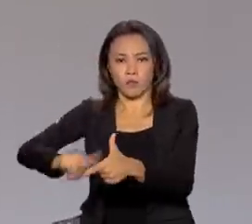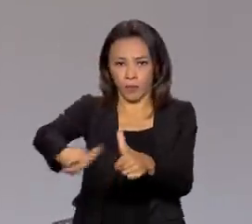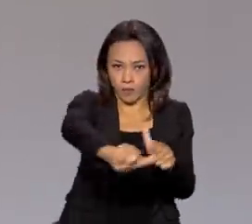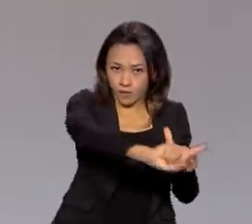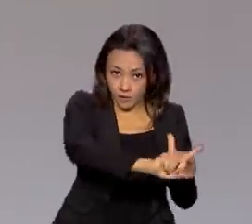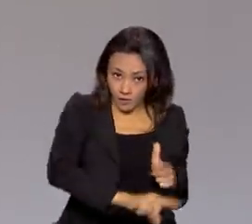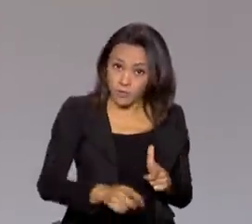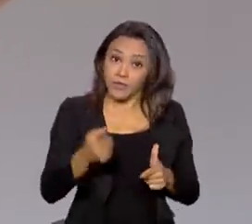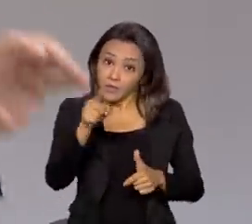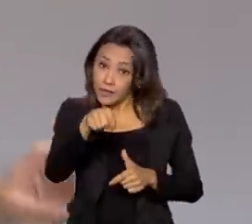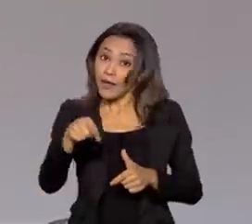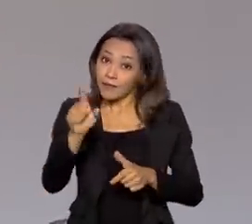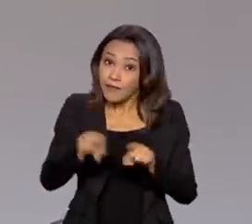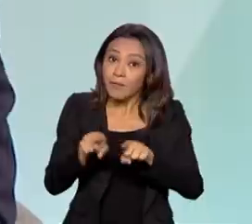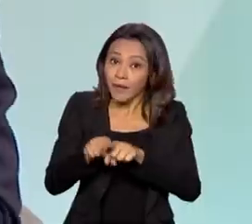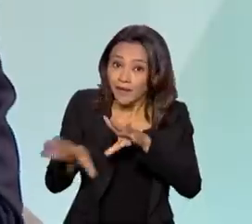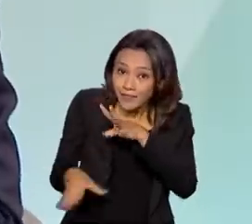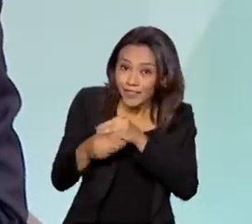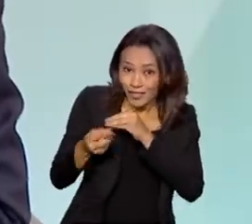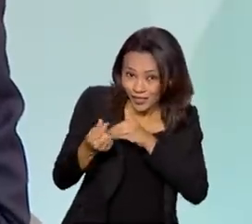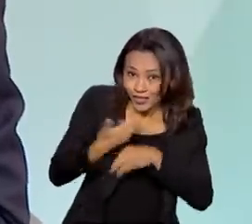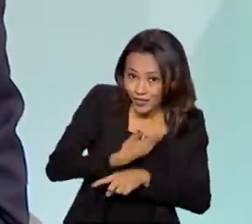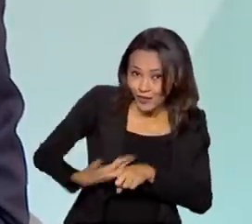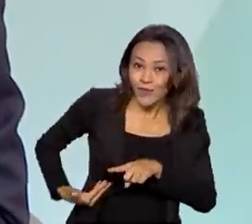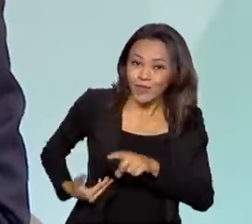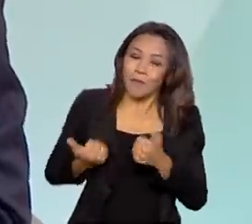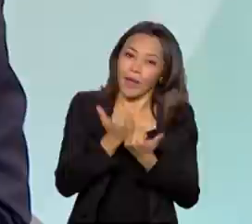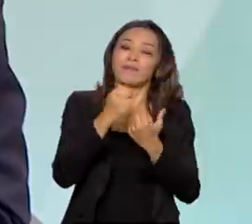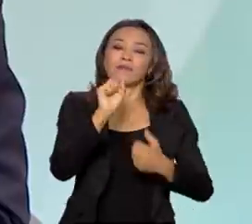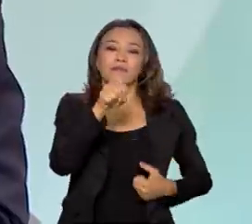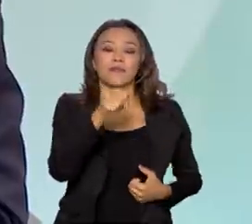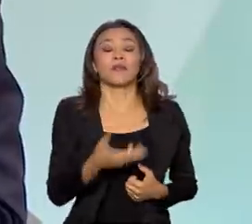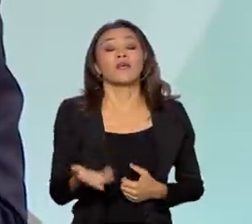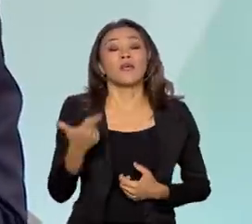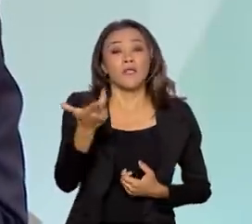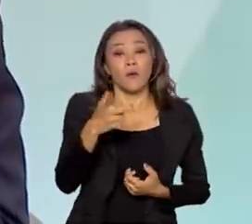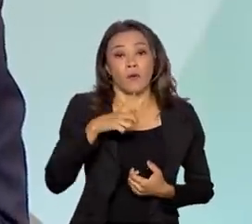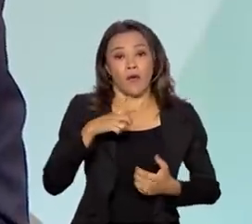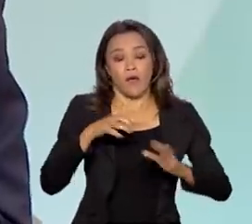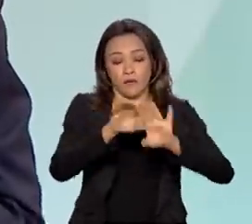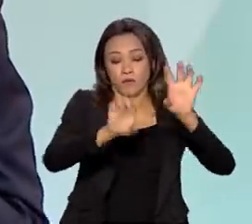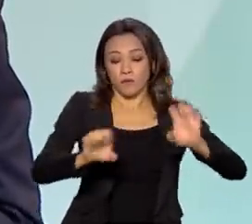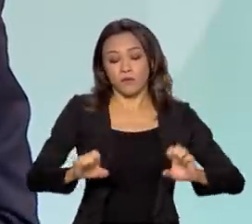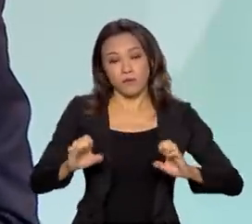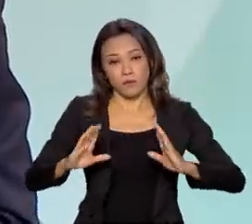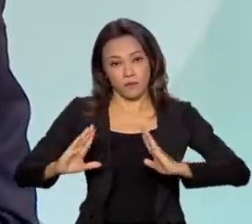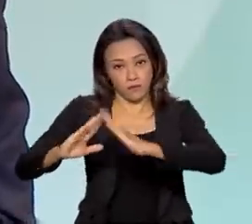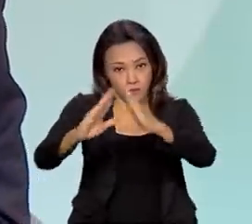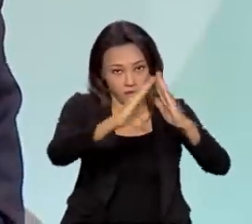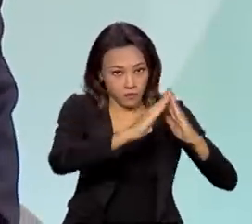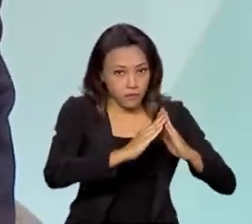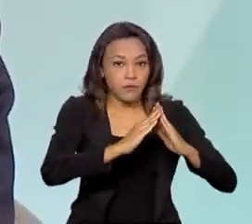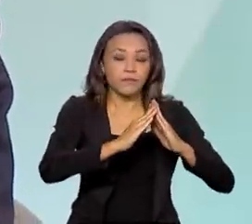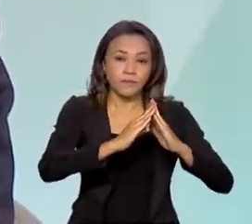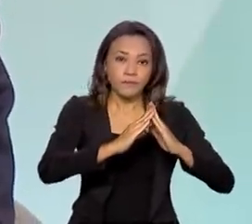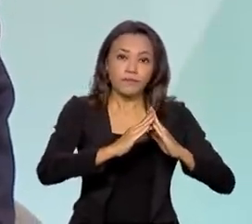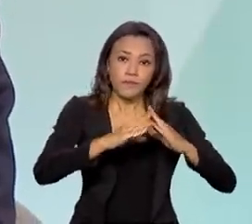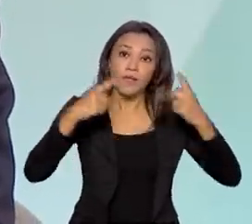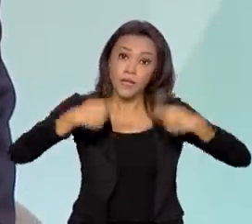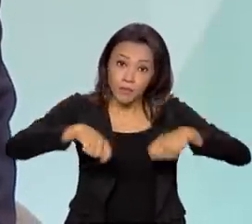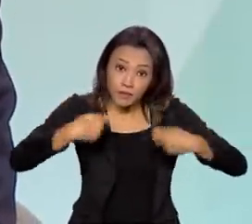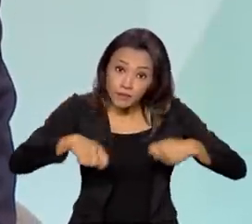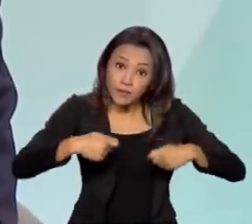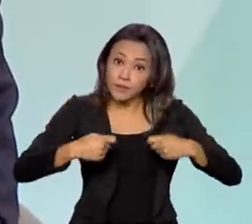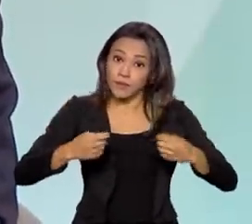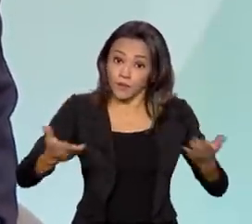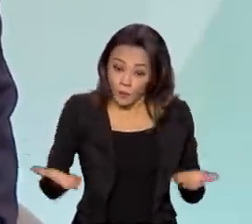subsidiada, basicamente. Exatamente. Então, produção habitacional, ela é necessária, ela foi necessária, ela é necessária e